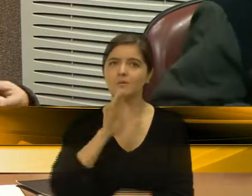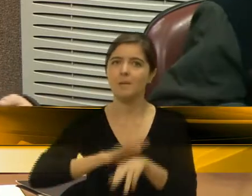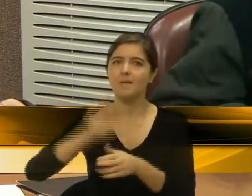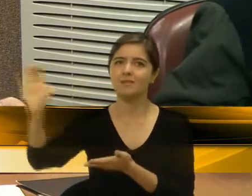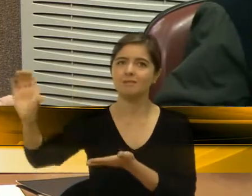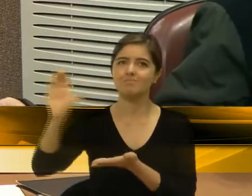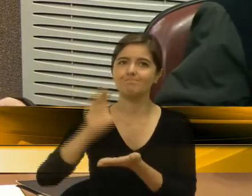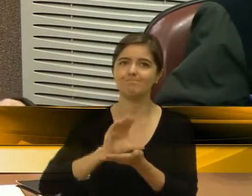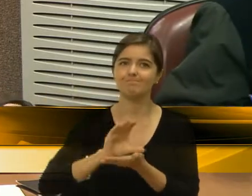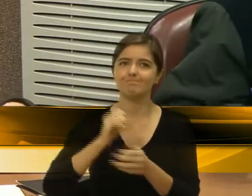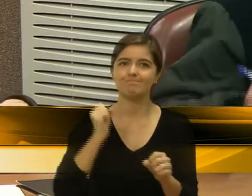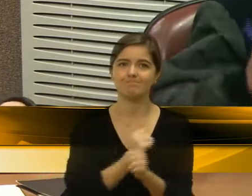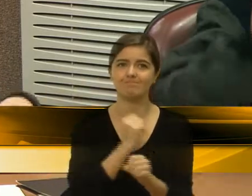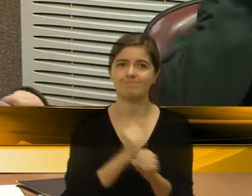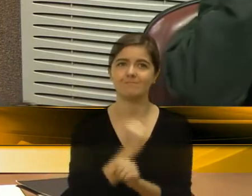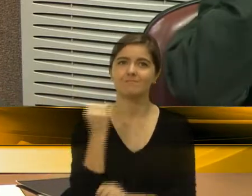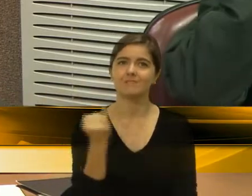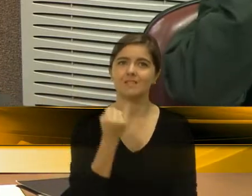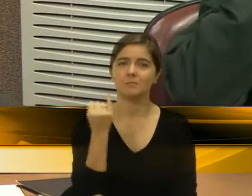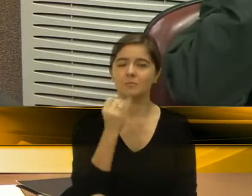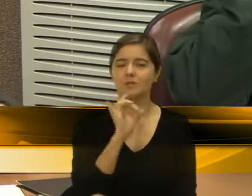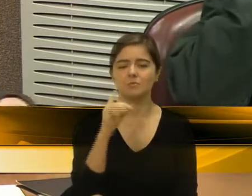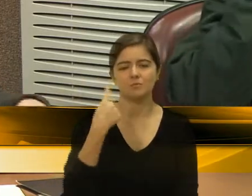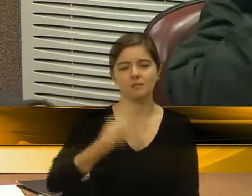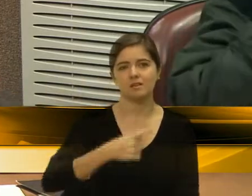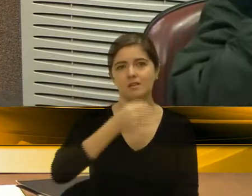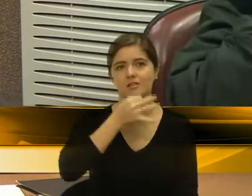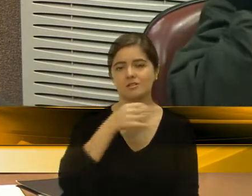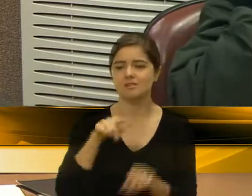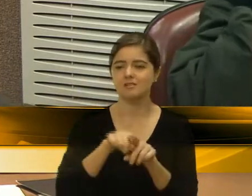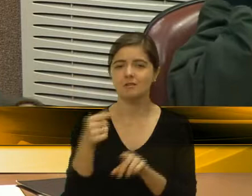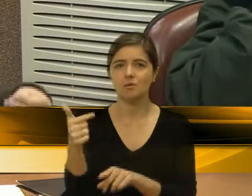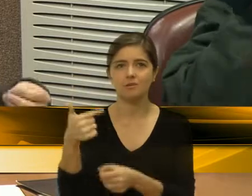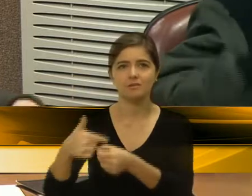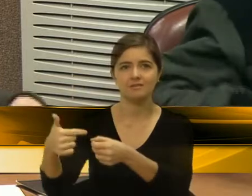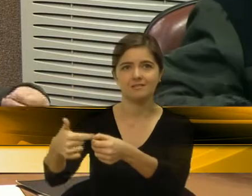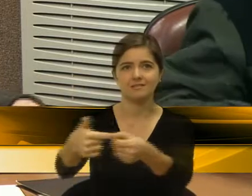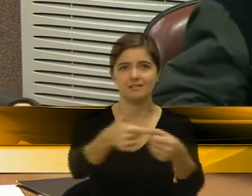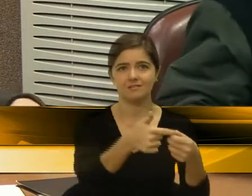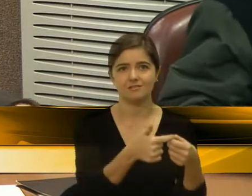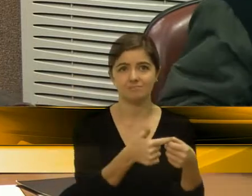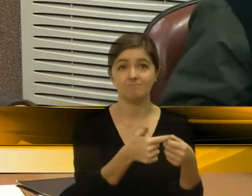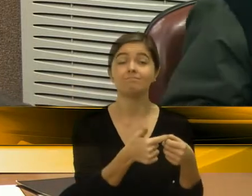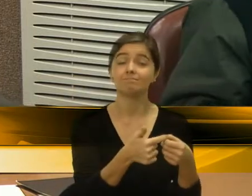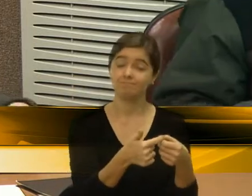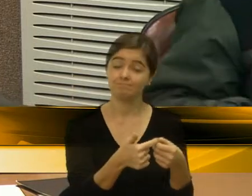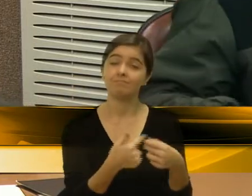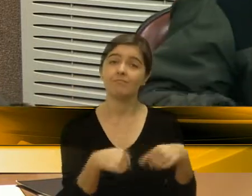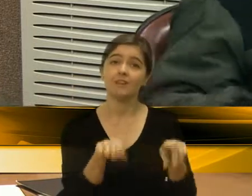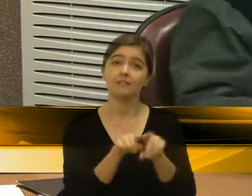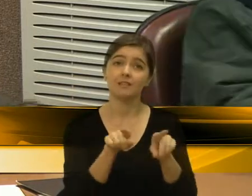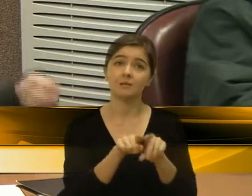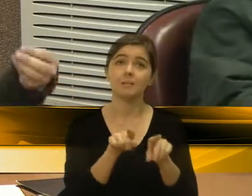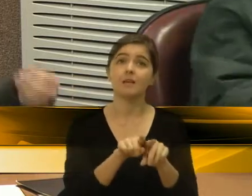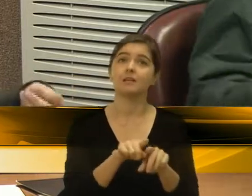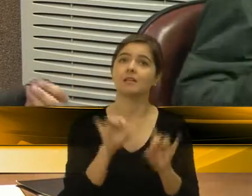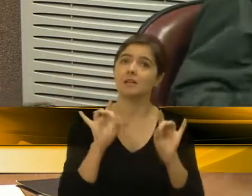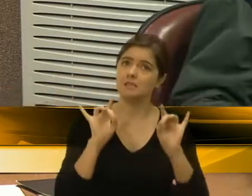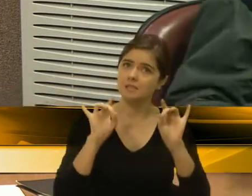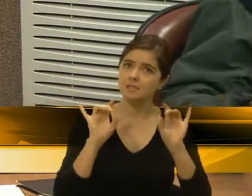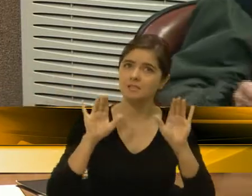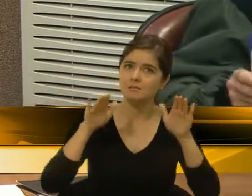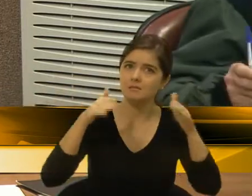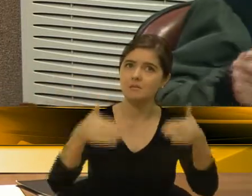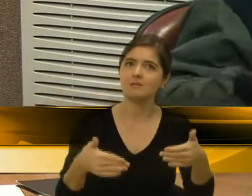grandes obras que são de importância não só para Caxias, mas para as outras cidades, elas fazem parte de linhas especiais de crédito para regiões